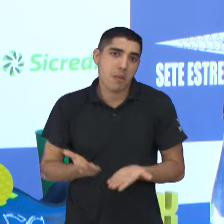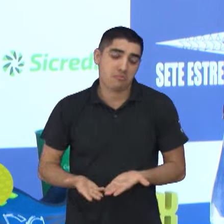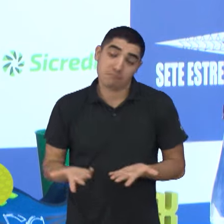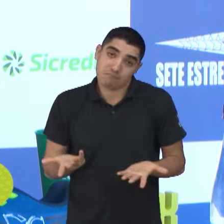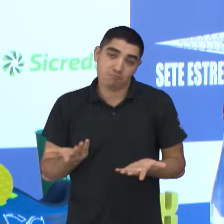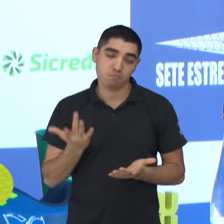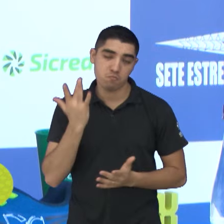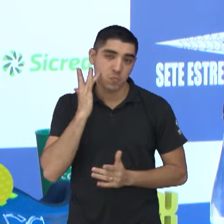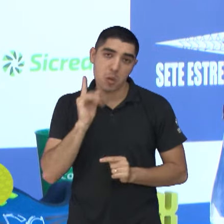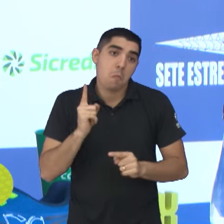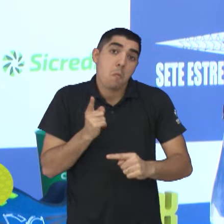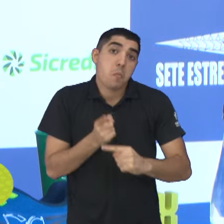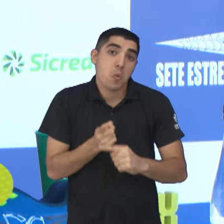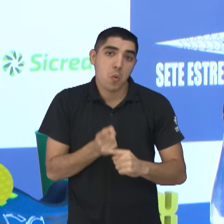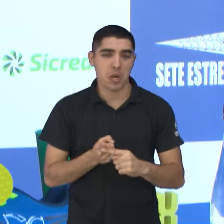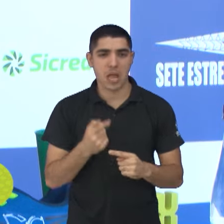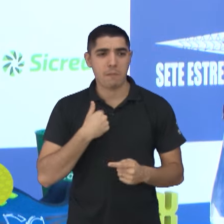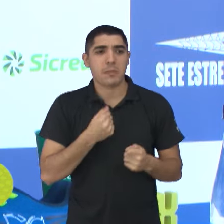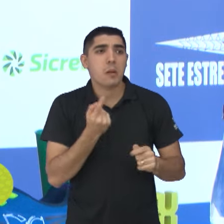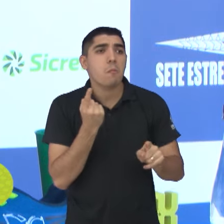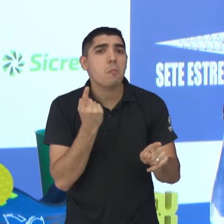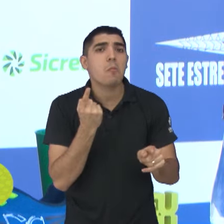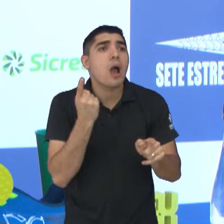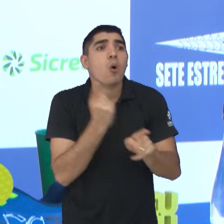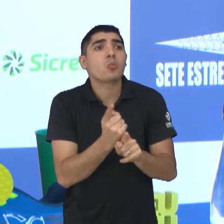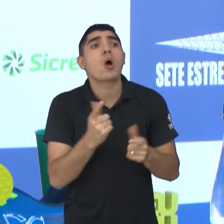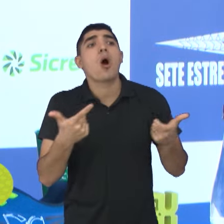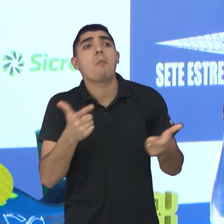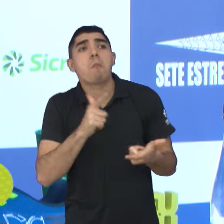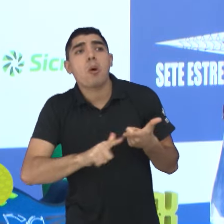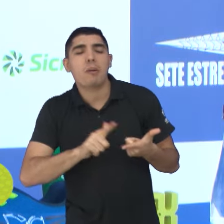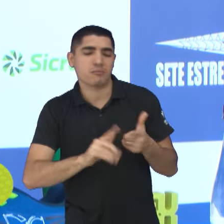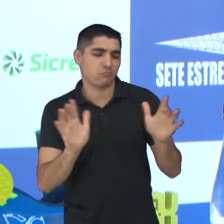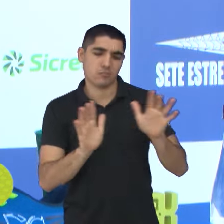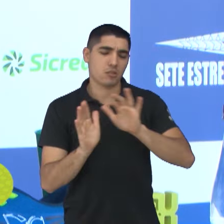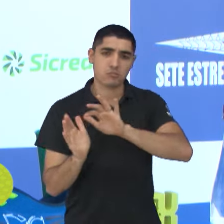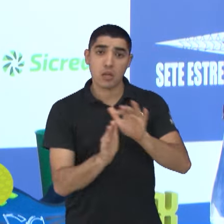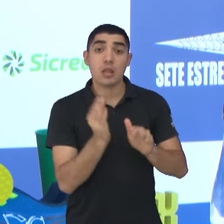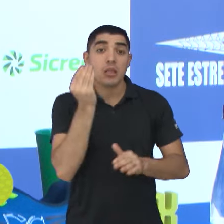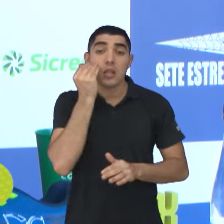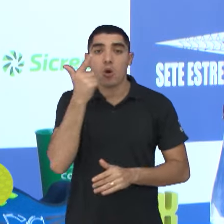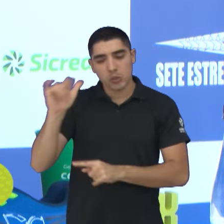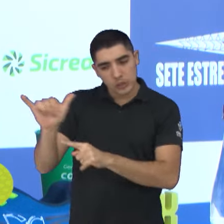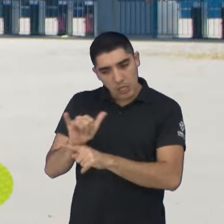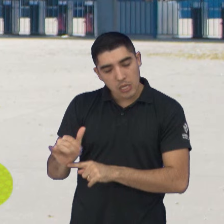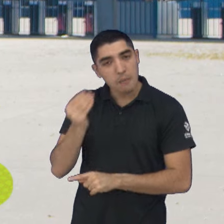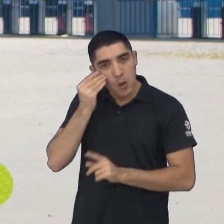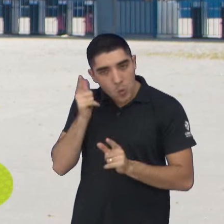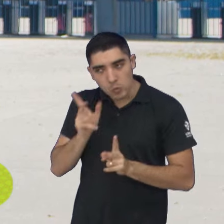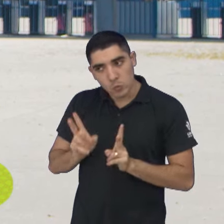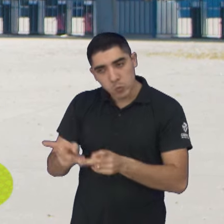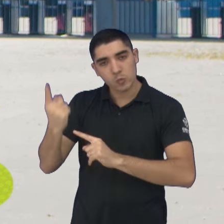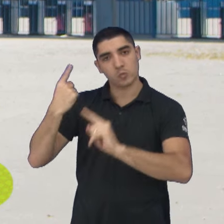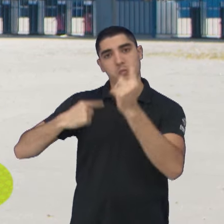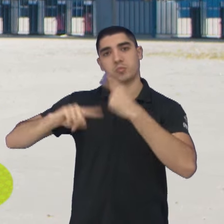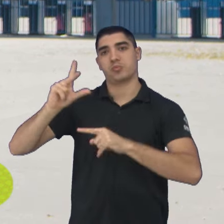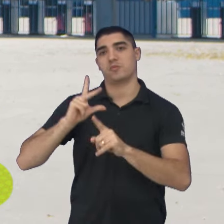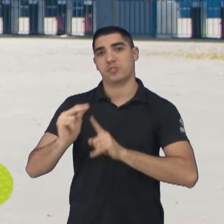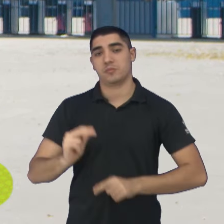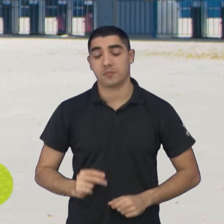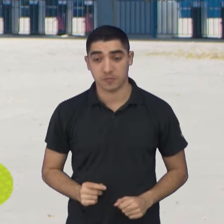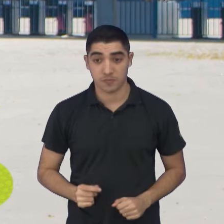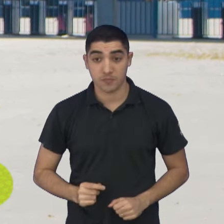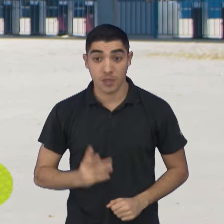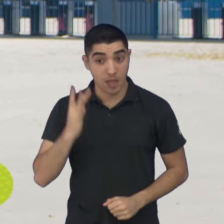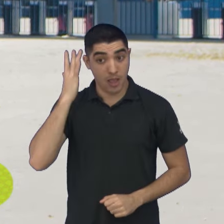chegando, de achar alguma coisa. Não tem que achar, tem que mostrar o caminho e trabalhar para que coisas boas possam acontecer. Para